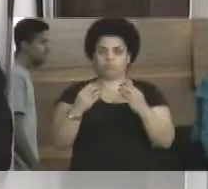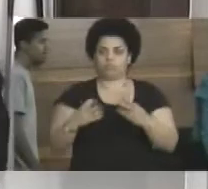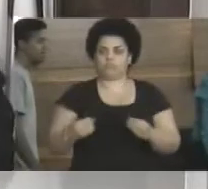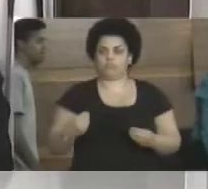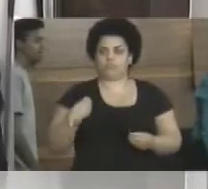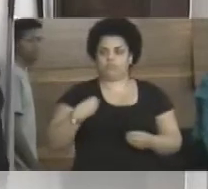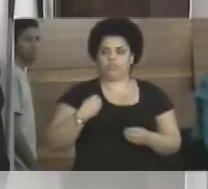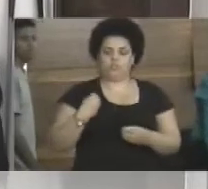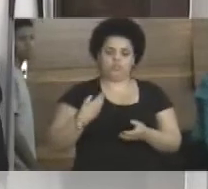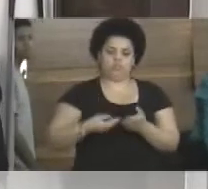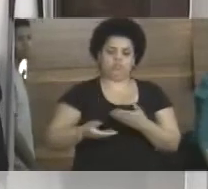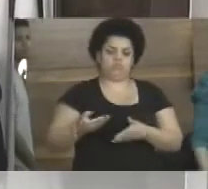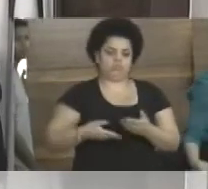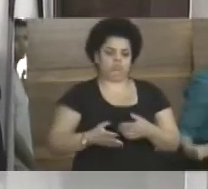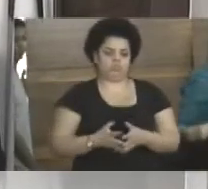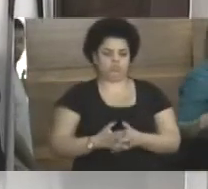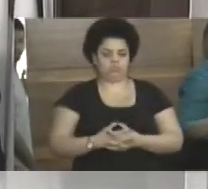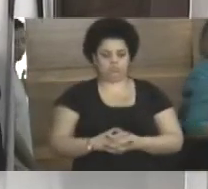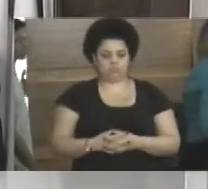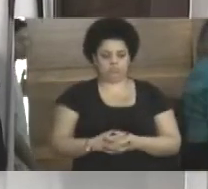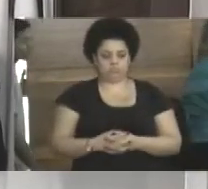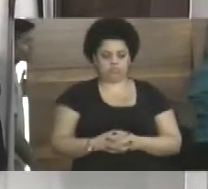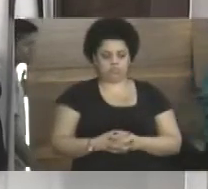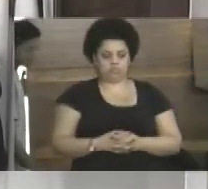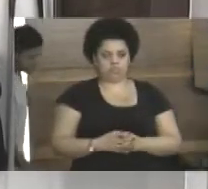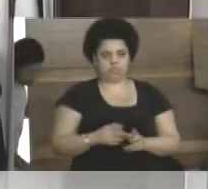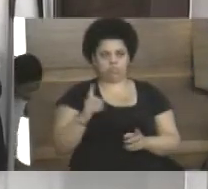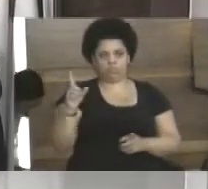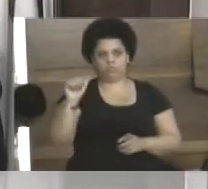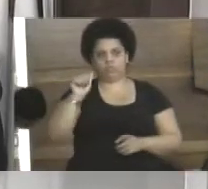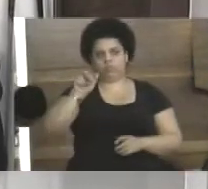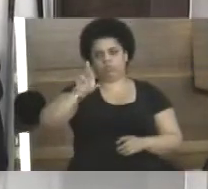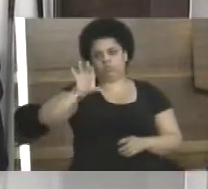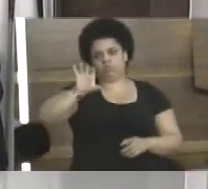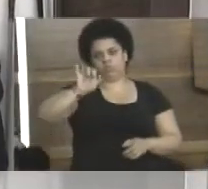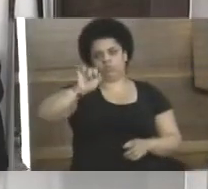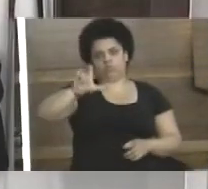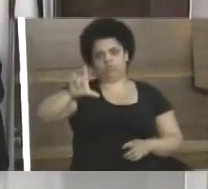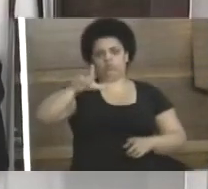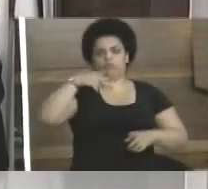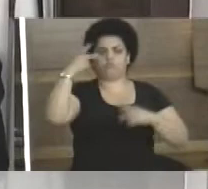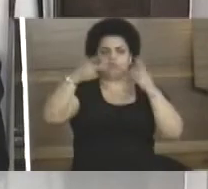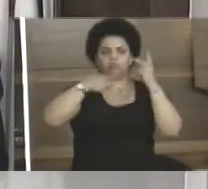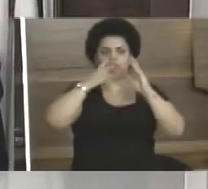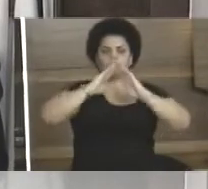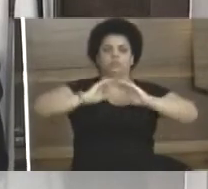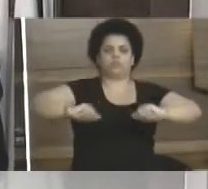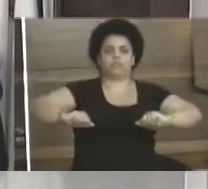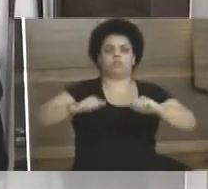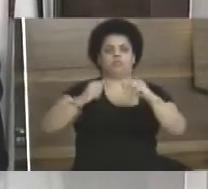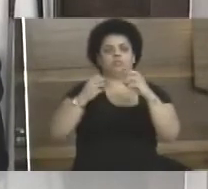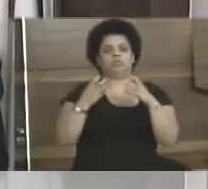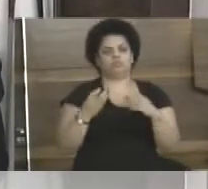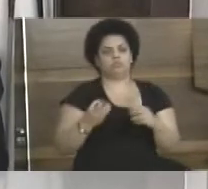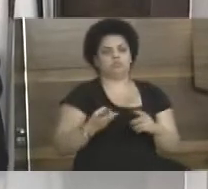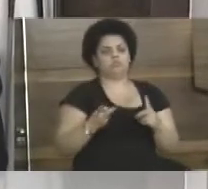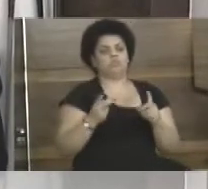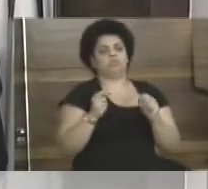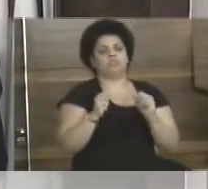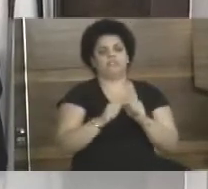convivência entre as comunidades. Então, bairro lá do Areal, estamos brigando, estamos de olho, estamos pedindo aí que venha